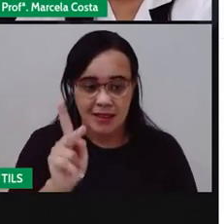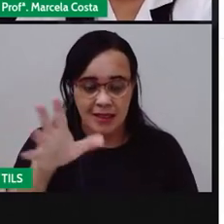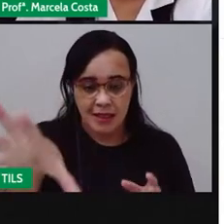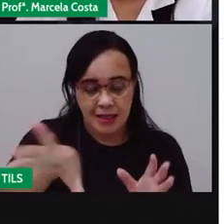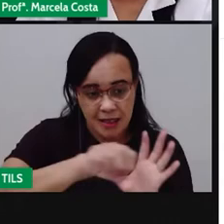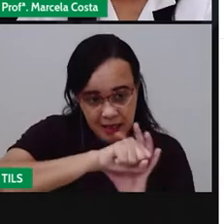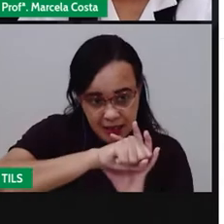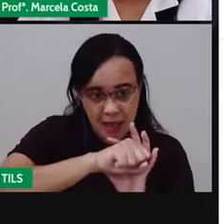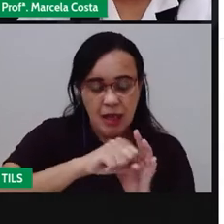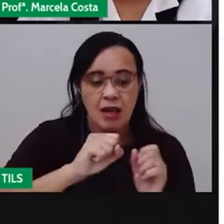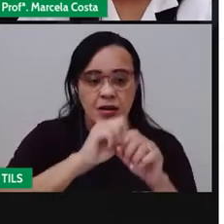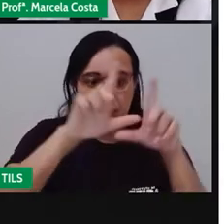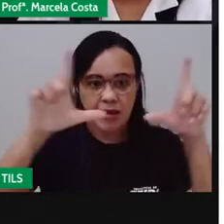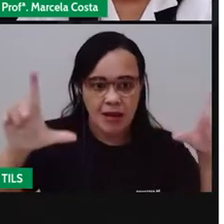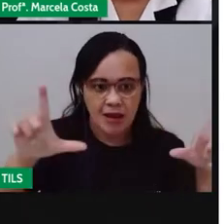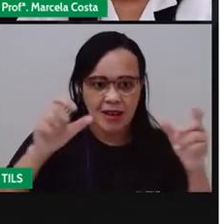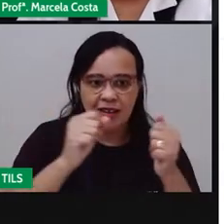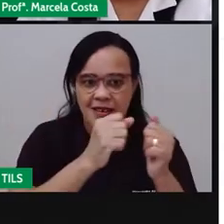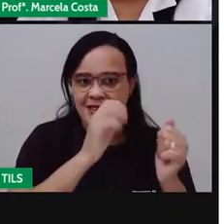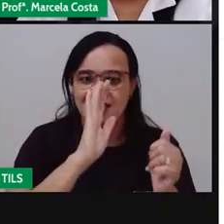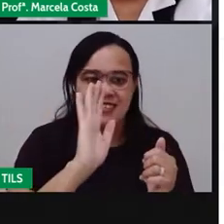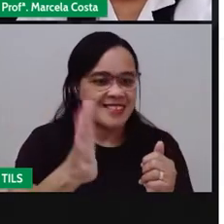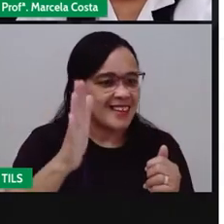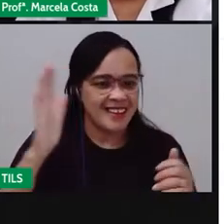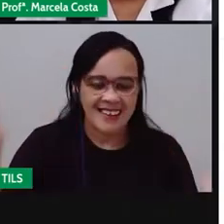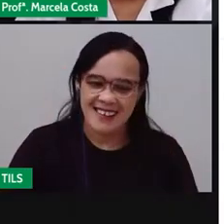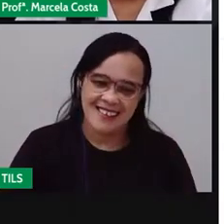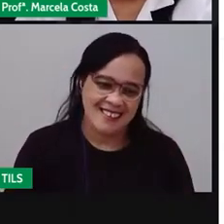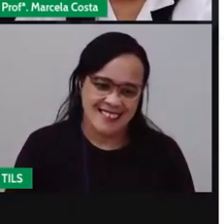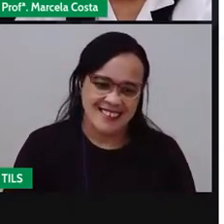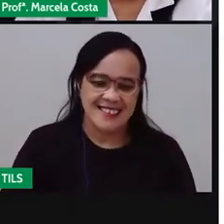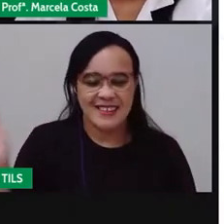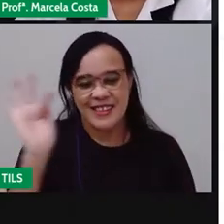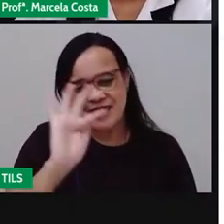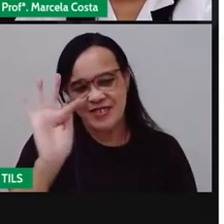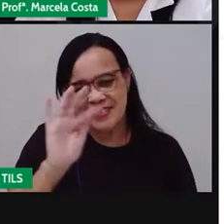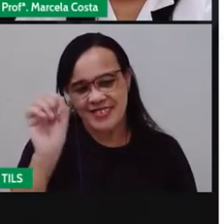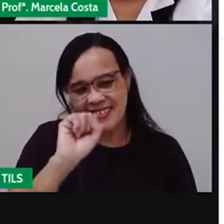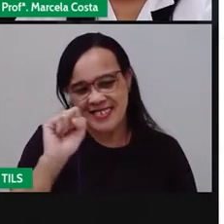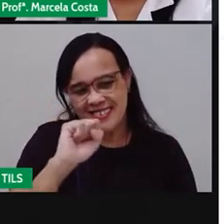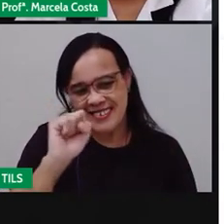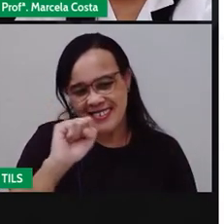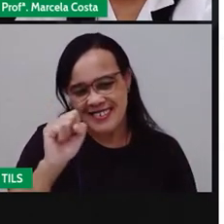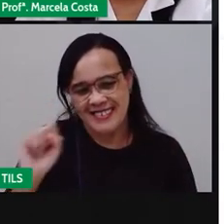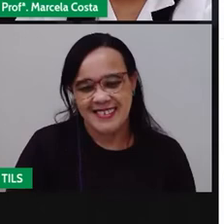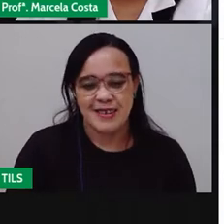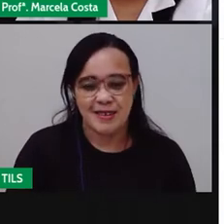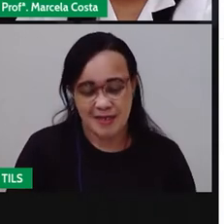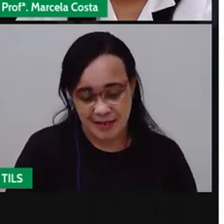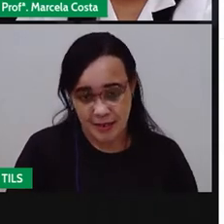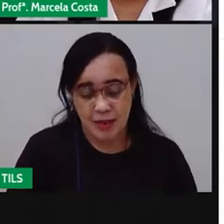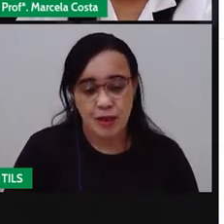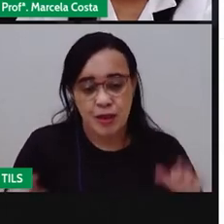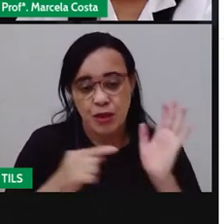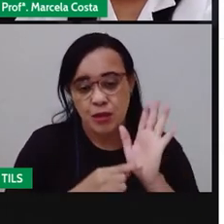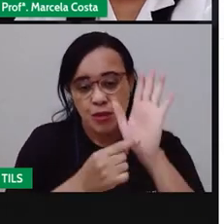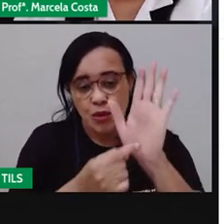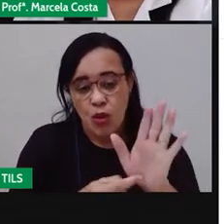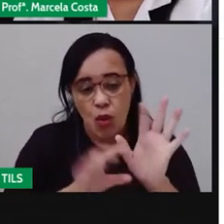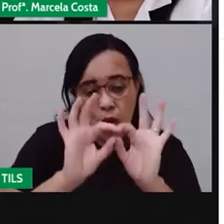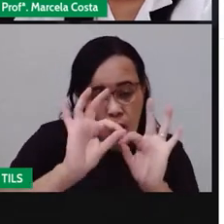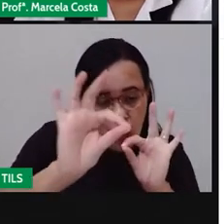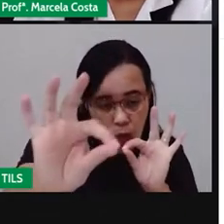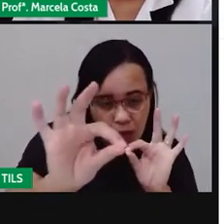já apareceu aqui a localização. Olha, aqui está mostrando de longe